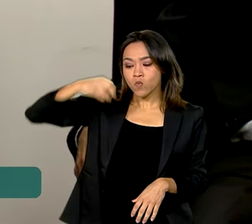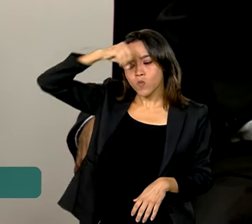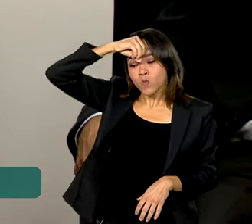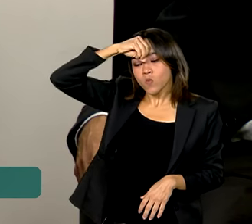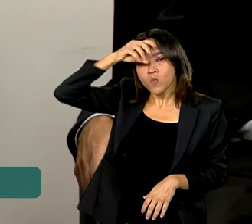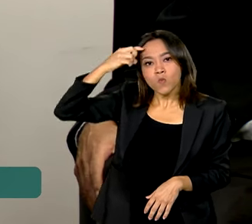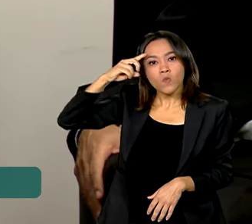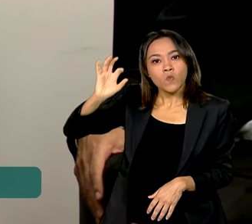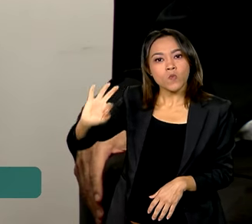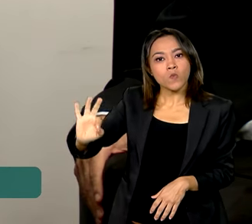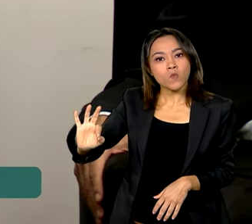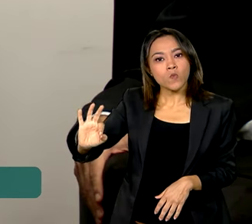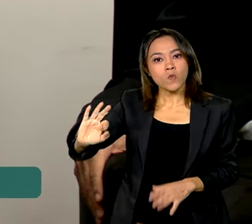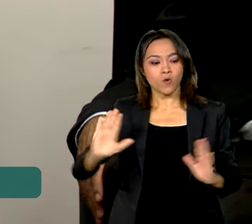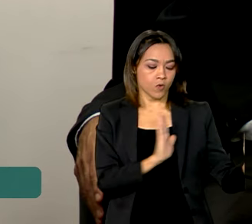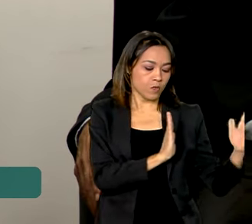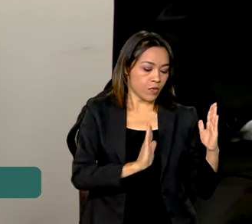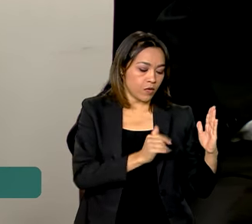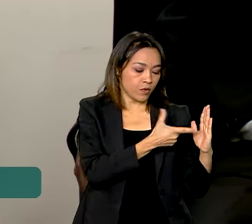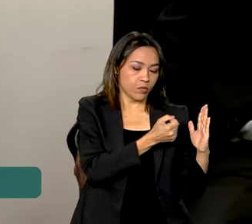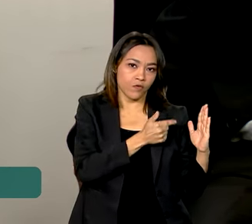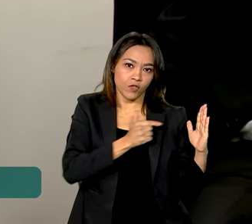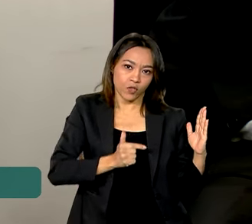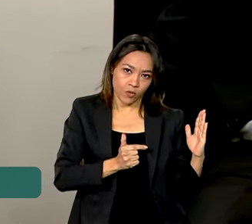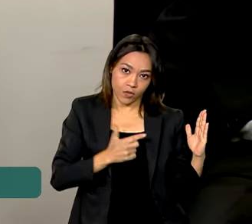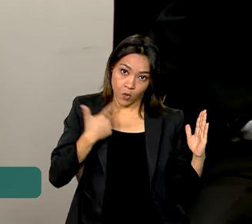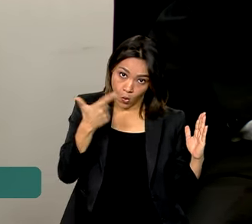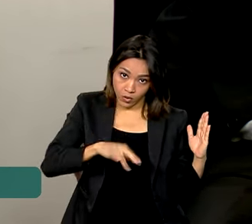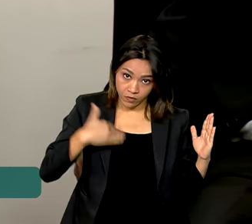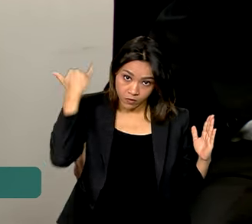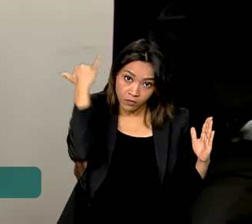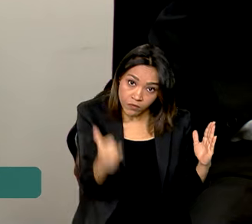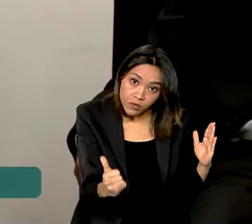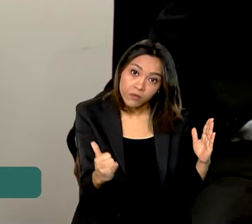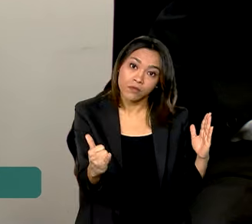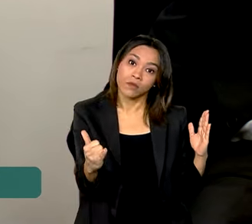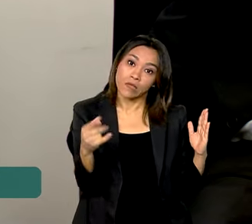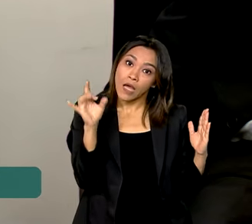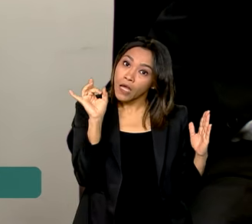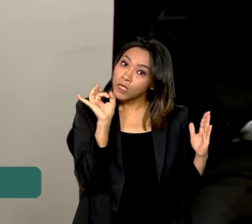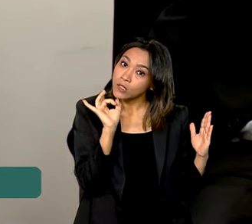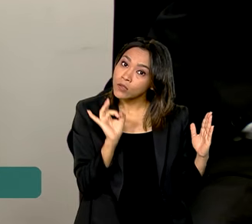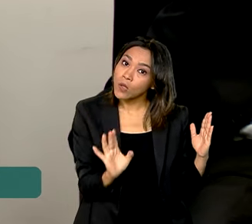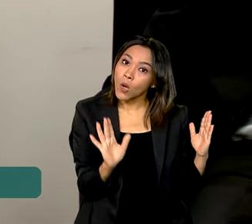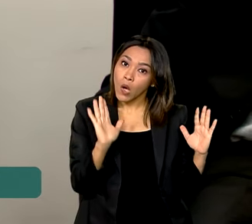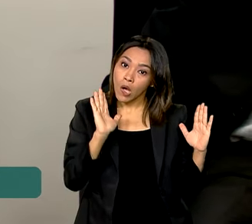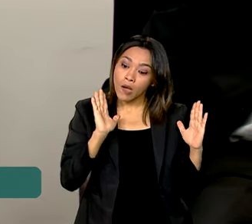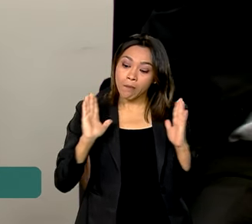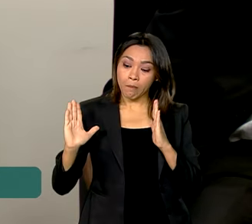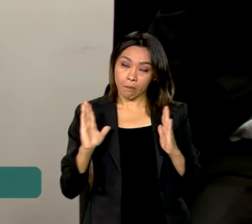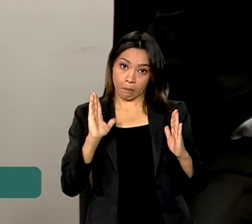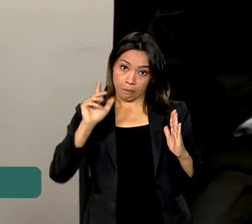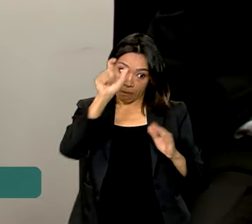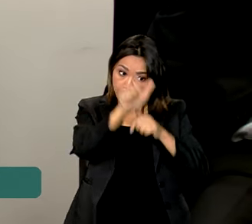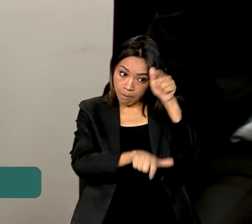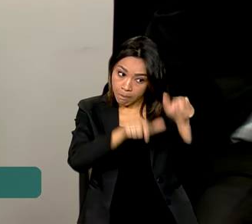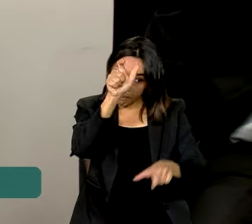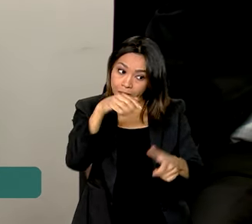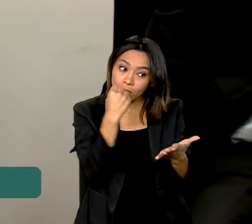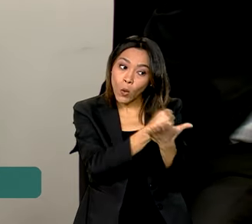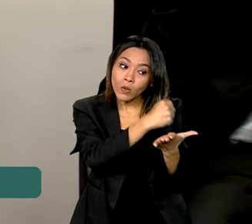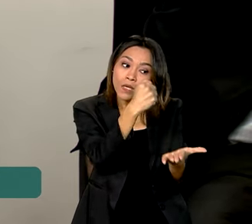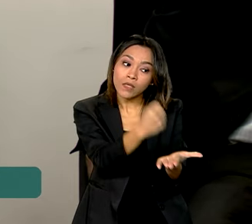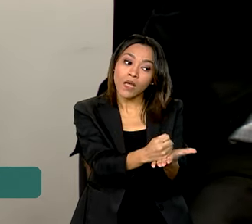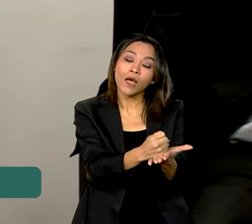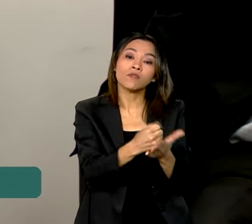apenas em 2022. Eu repito, considerando apenas os trabalhadores contratados pela